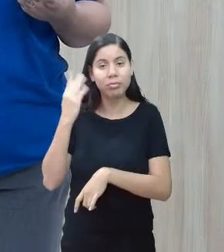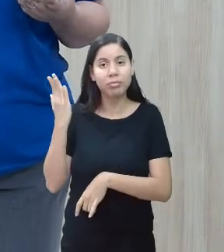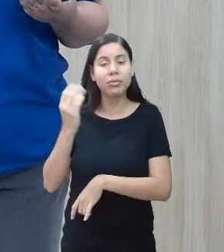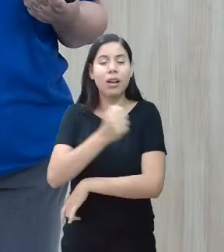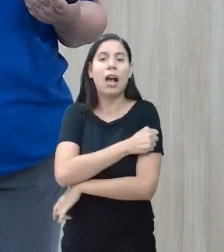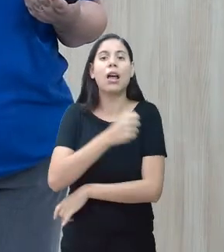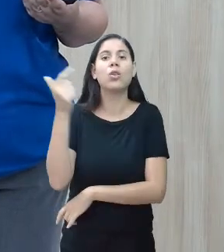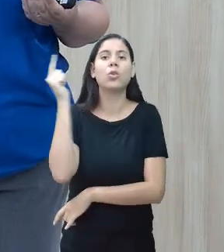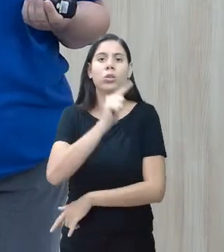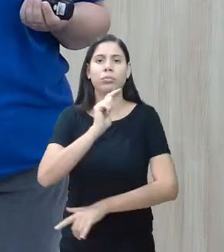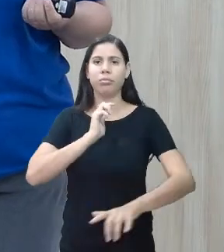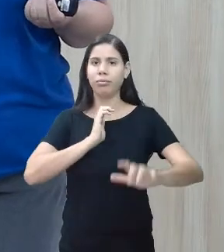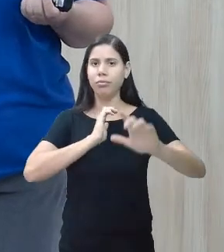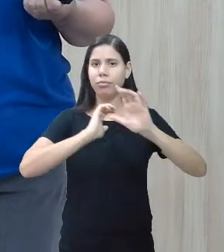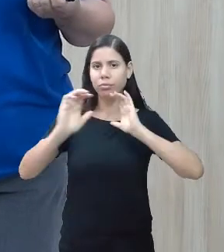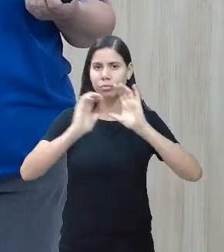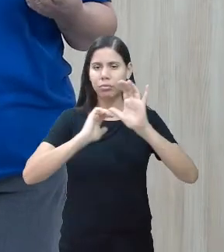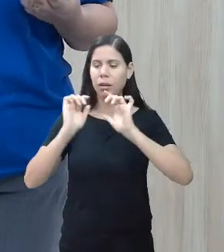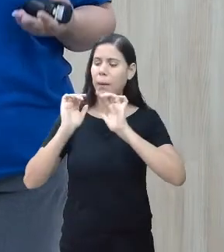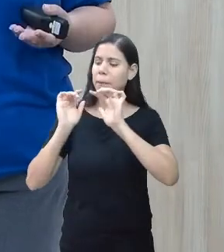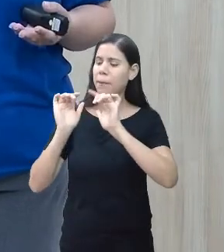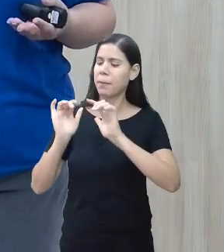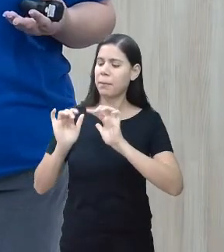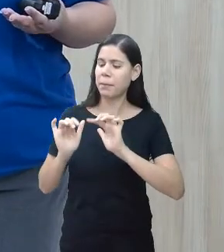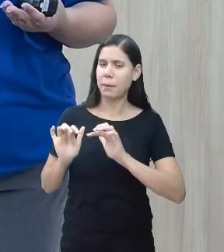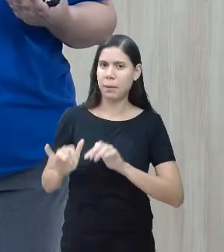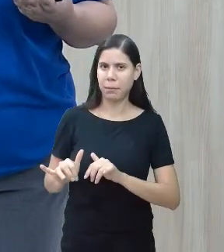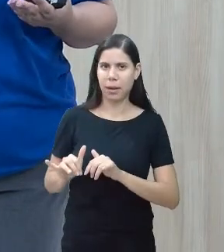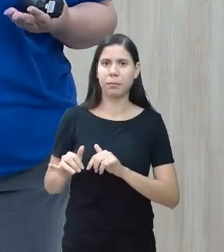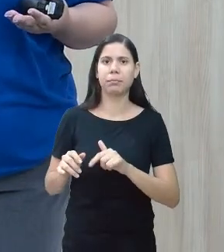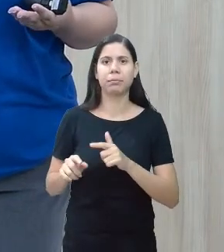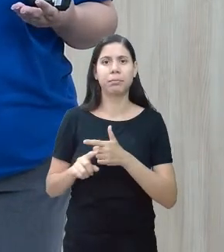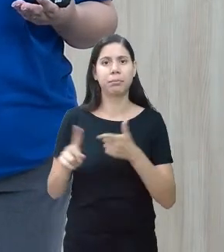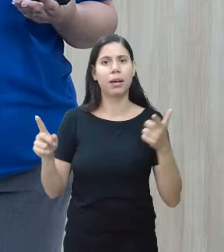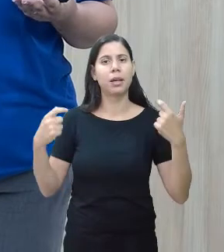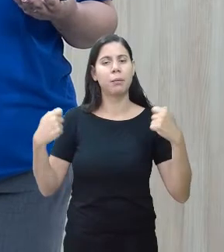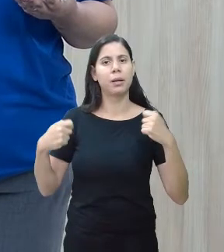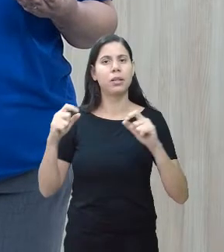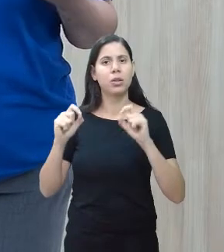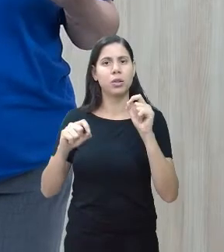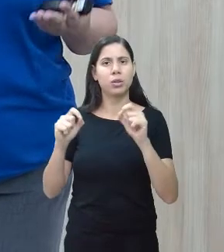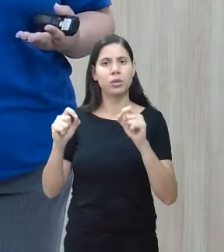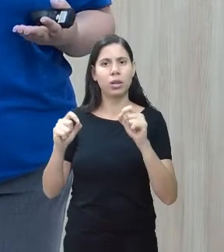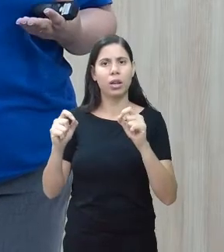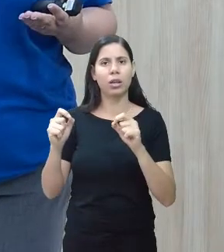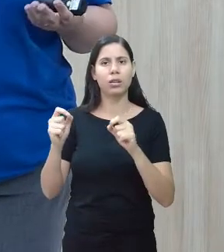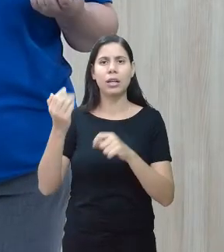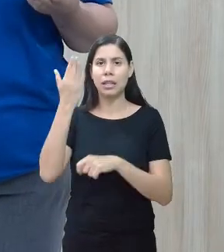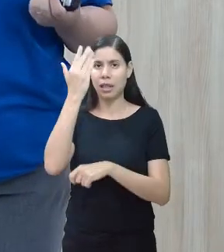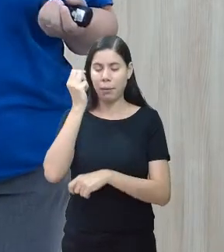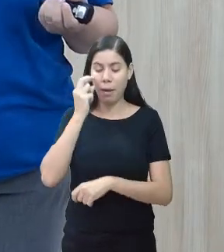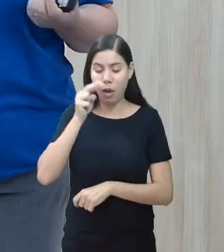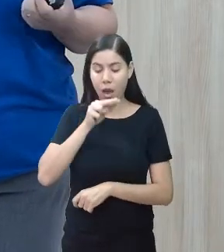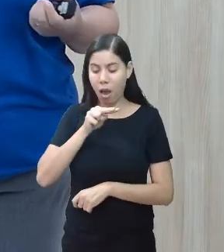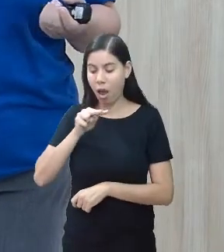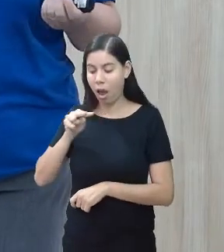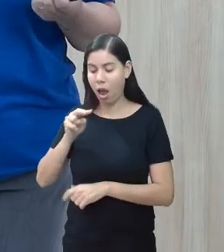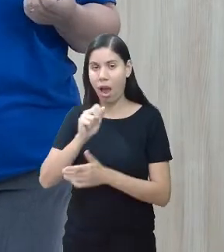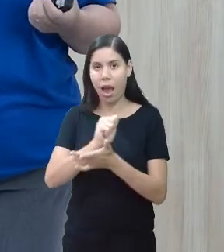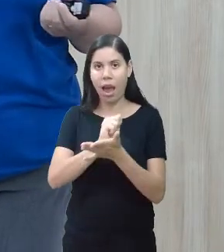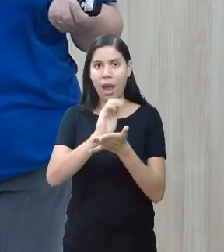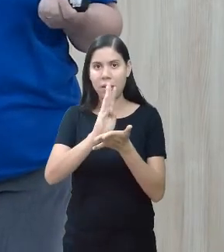vai conseguir se comunicar digitando, e aí ele precisa estar alfabetizado, ele vai